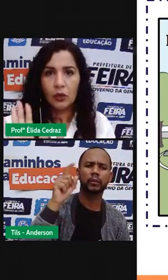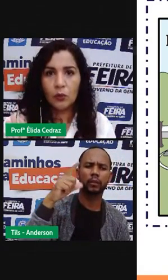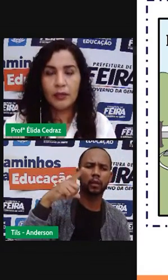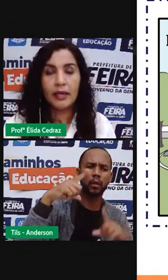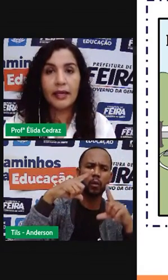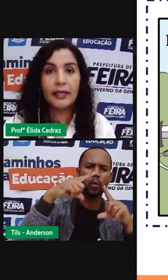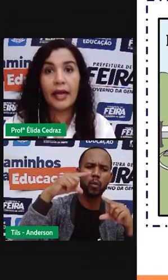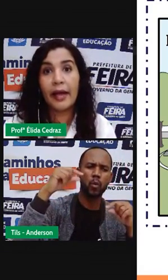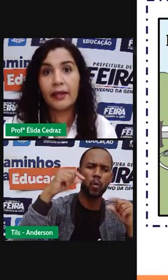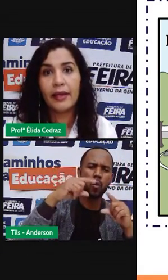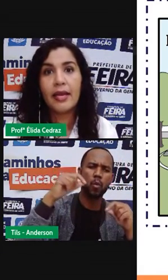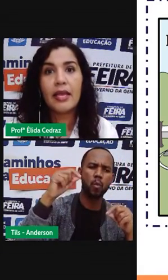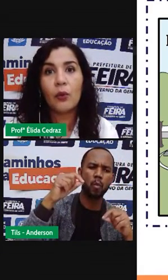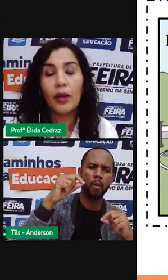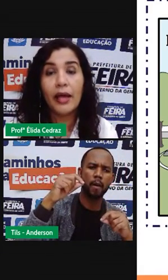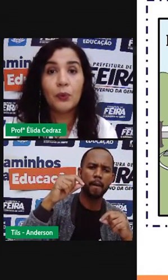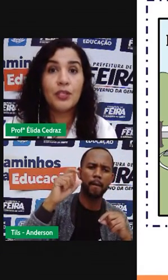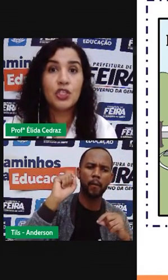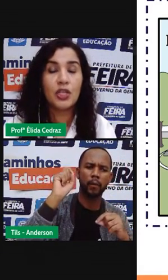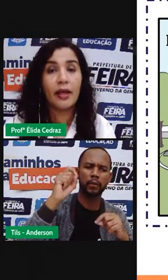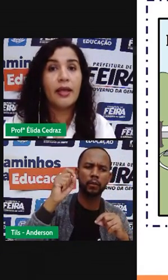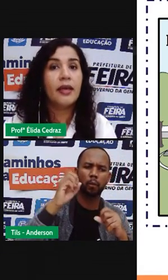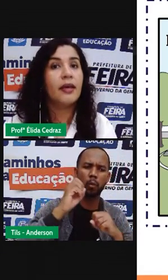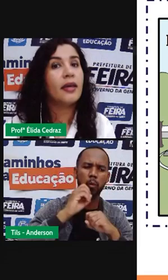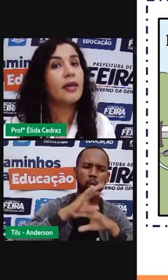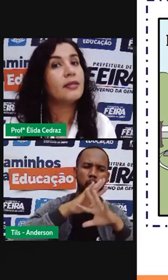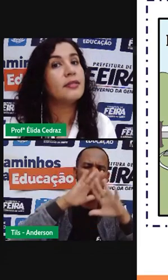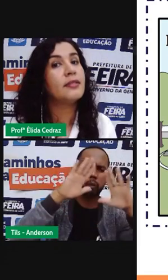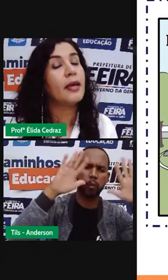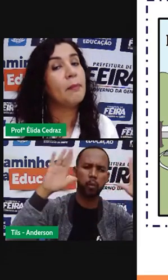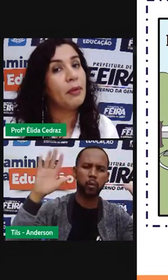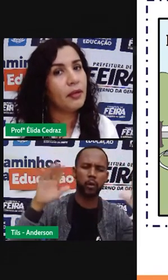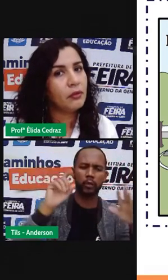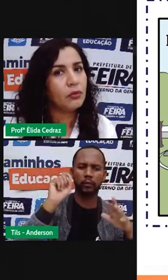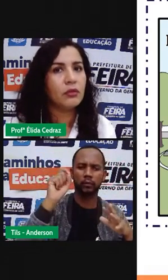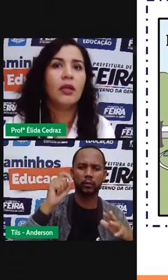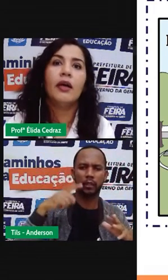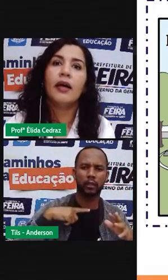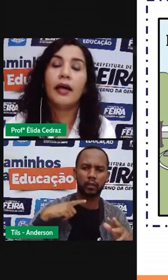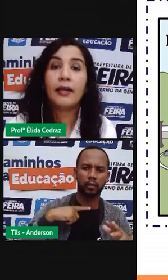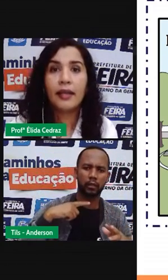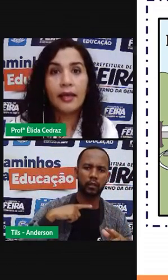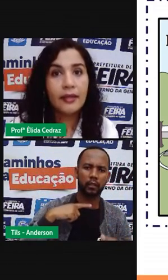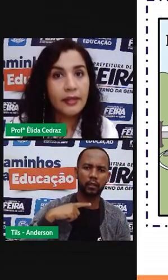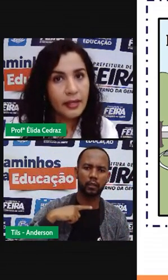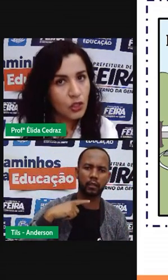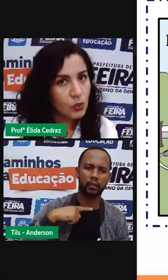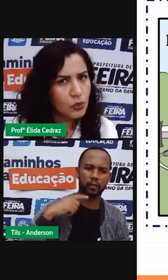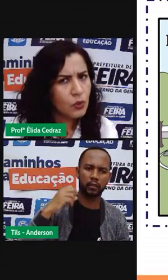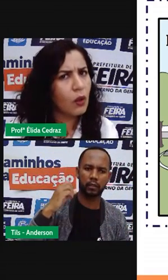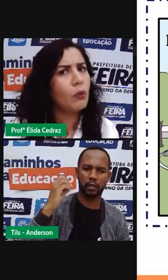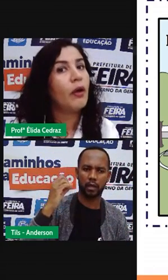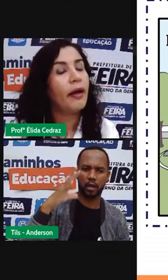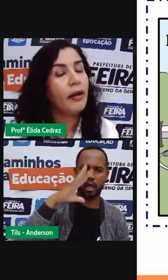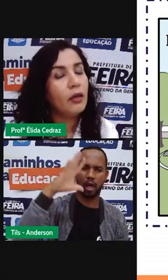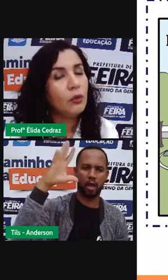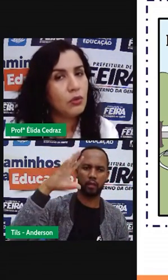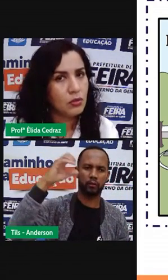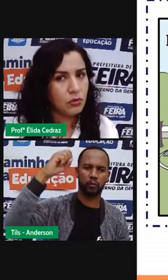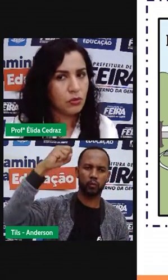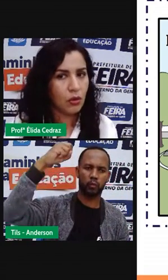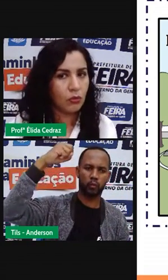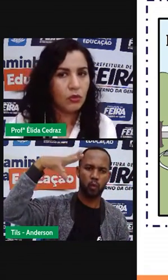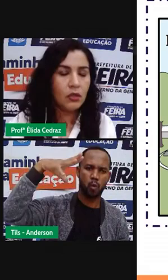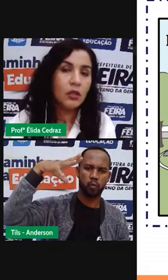bem iluminada, aquele é o lado que está recebendo a claridade do sol, a